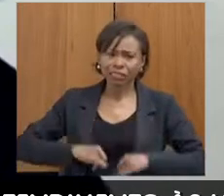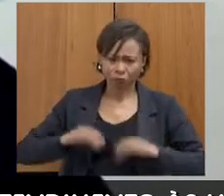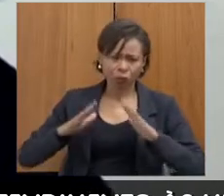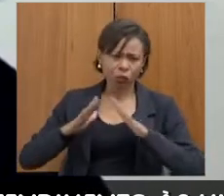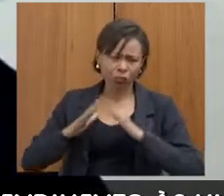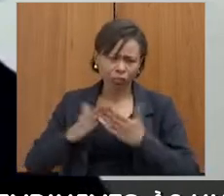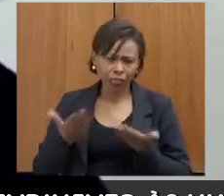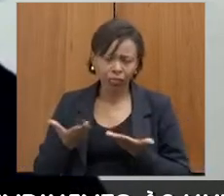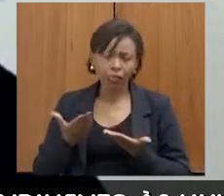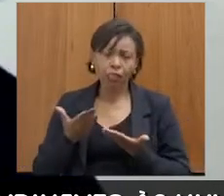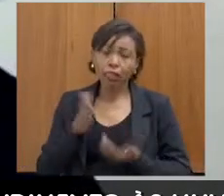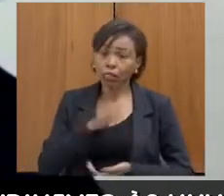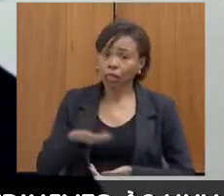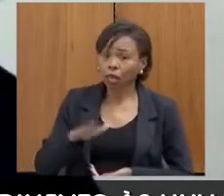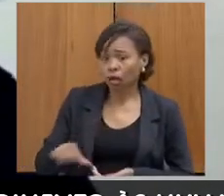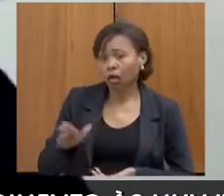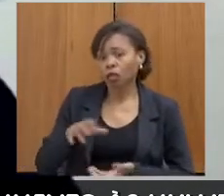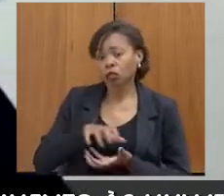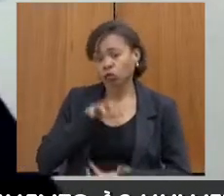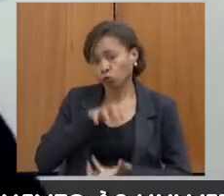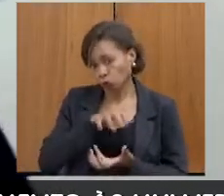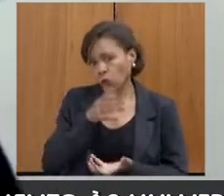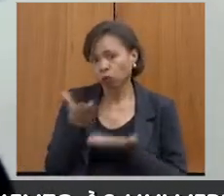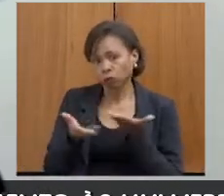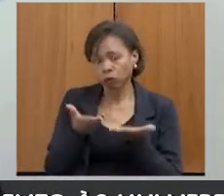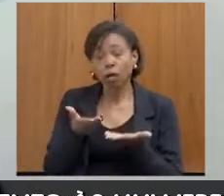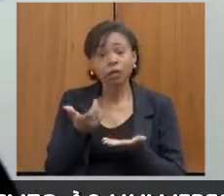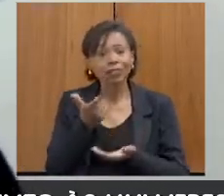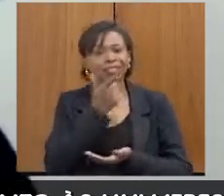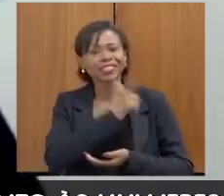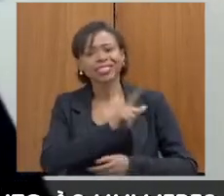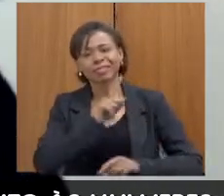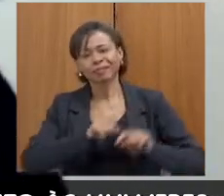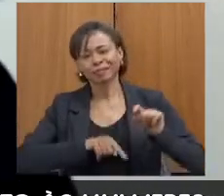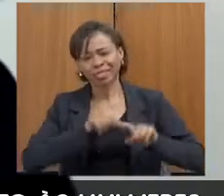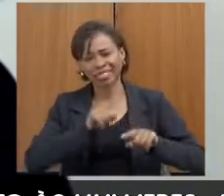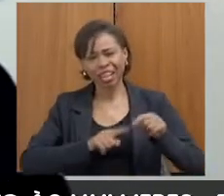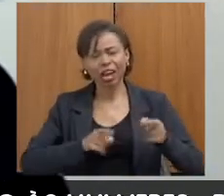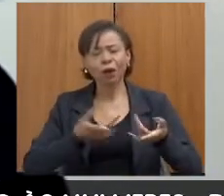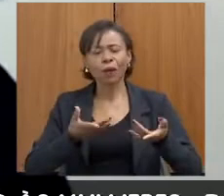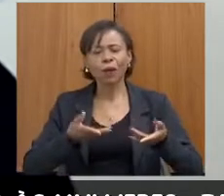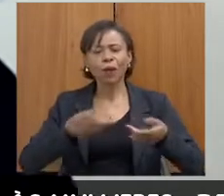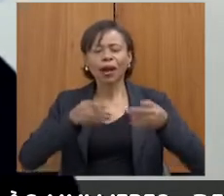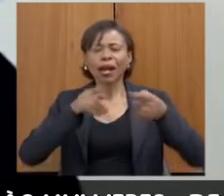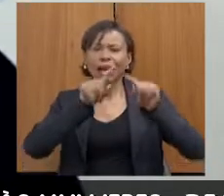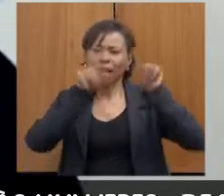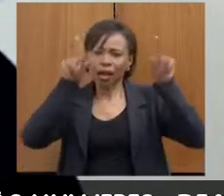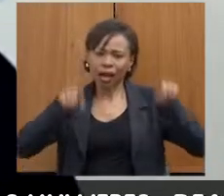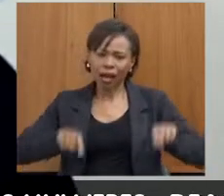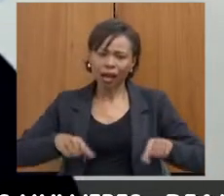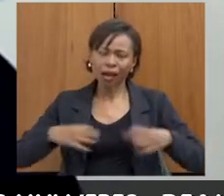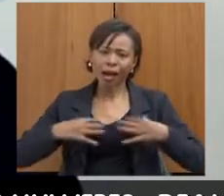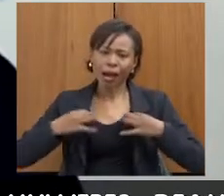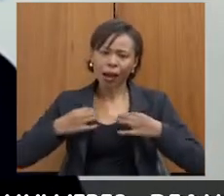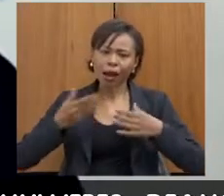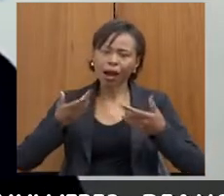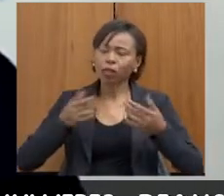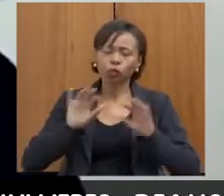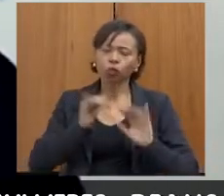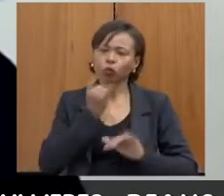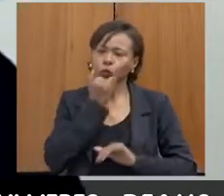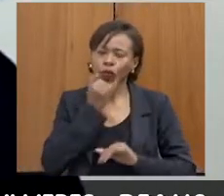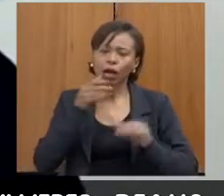E a gente conseguiu os materiais para essa sala, portador, armário, escritório, que vão ser entregues até